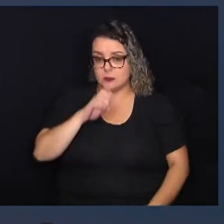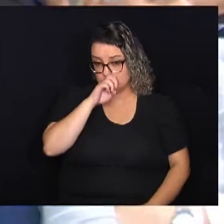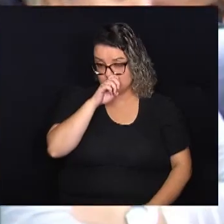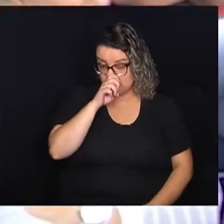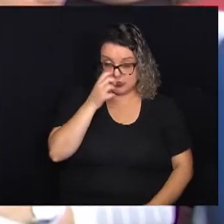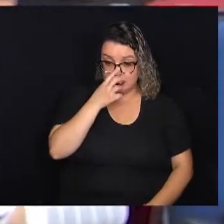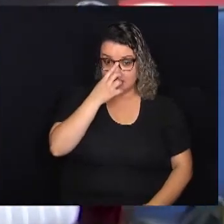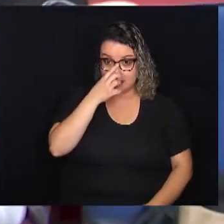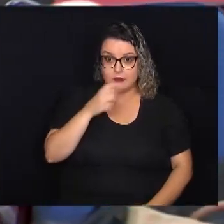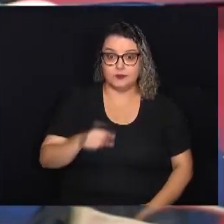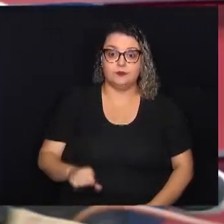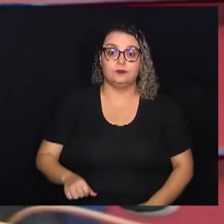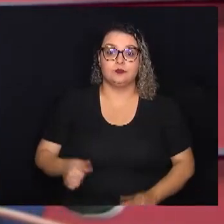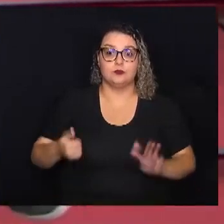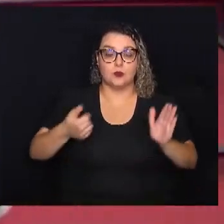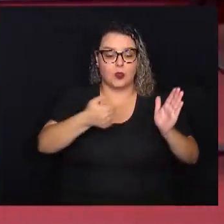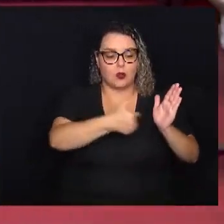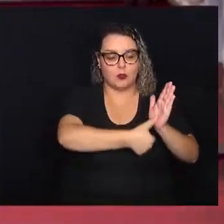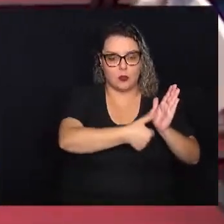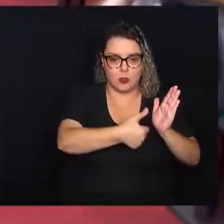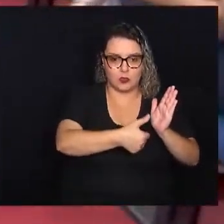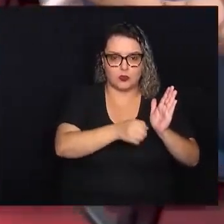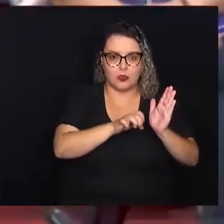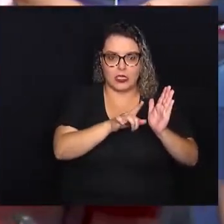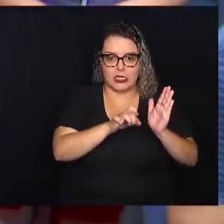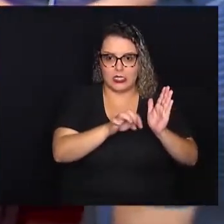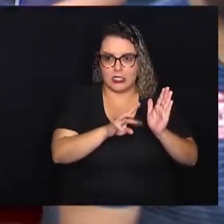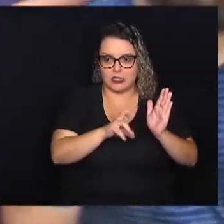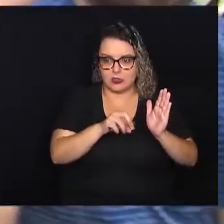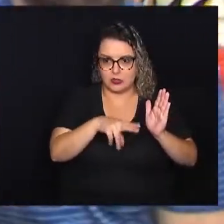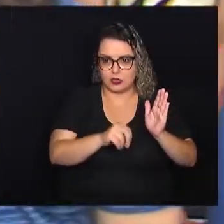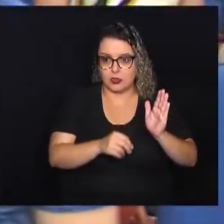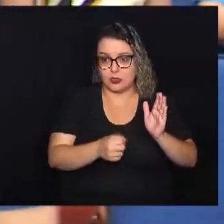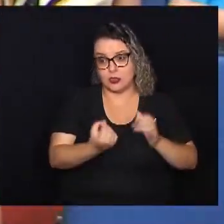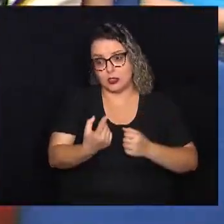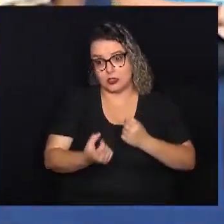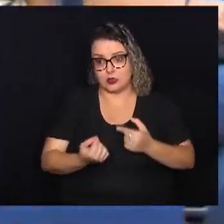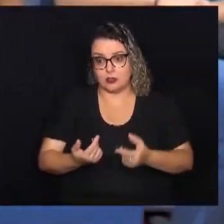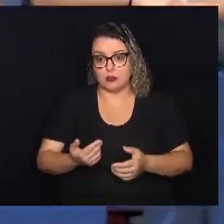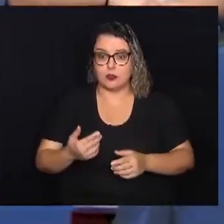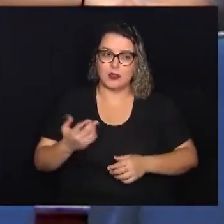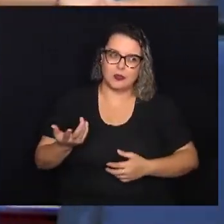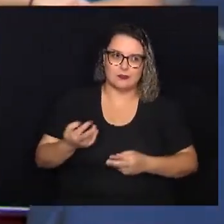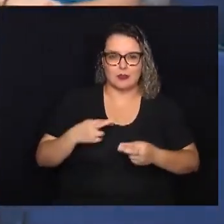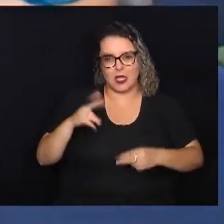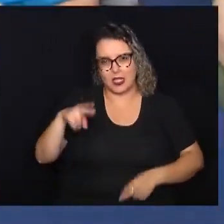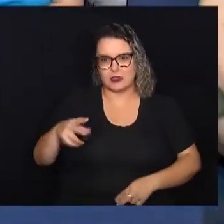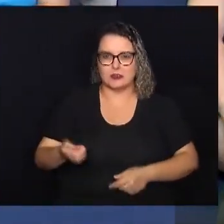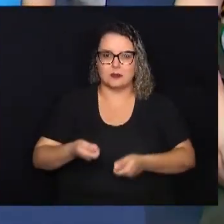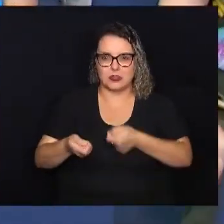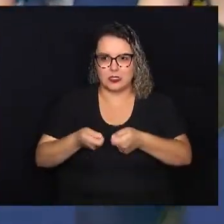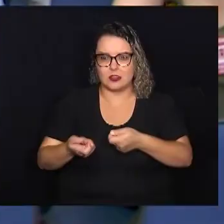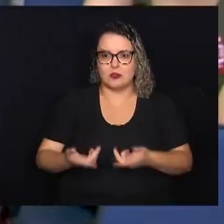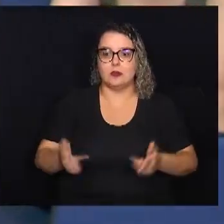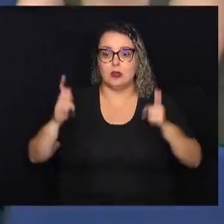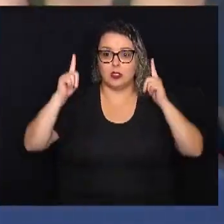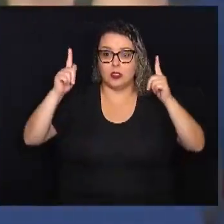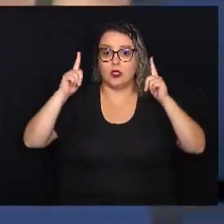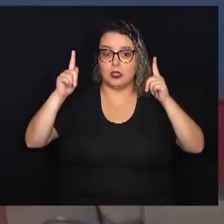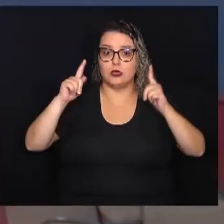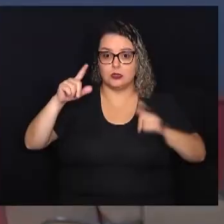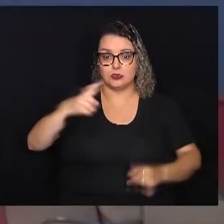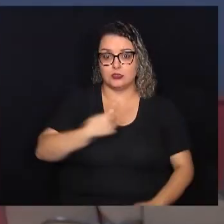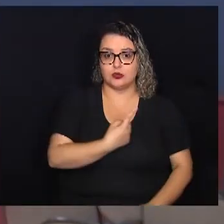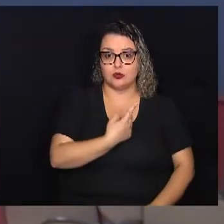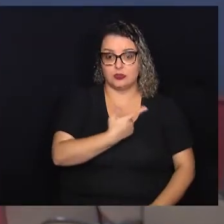ponto eletrônico na universidade e também algumas medidas econômicas, já que os servidores da Unicamp estão em greve desde o dia 28 de